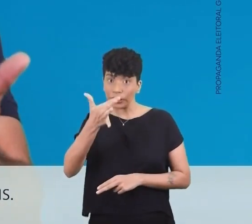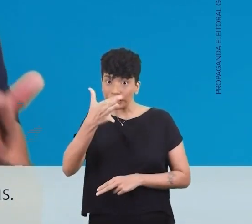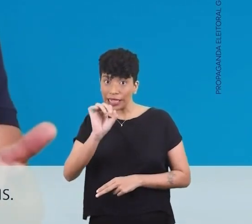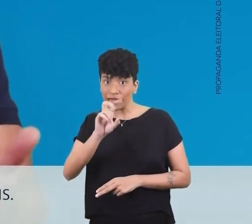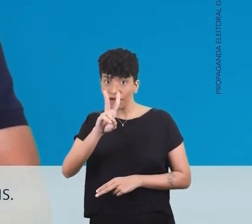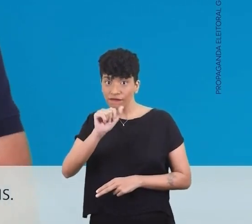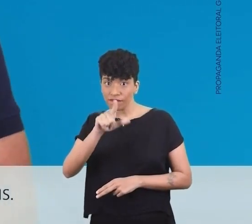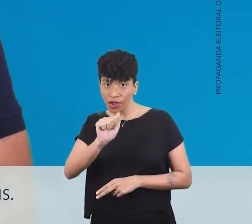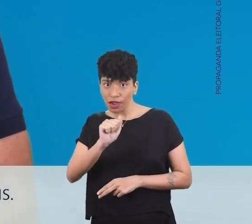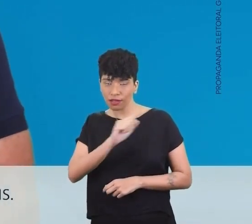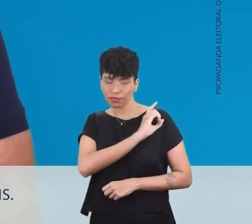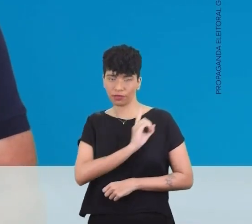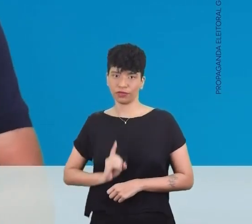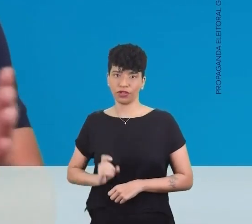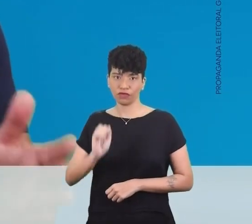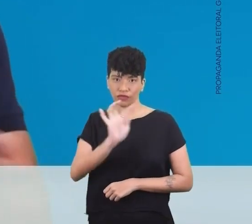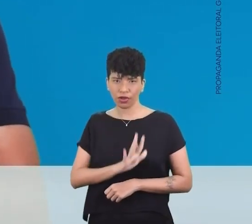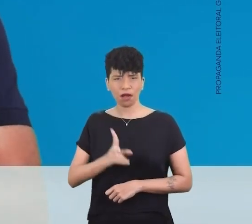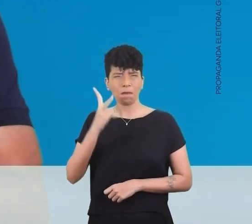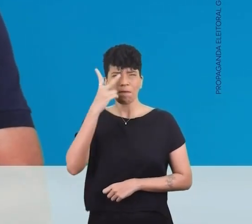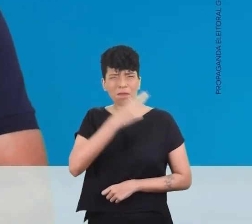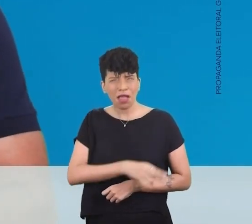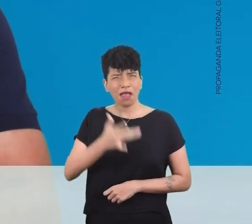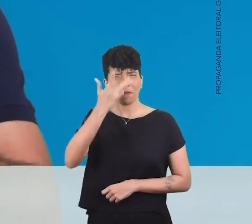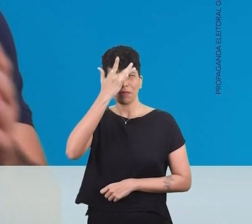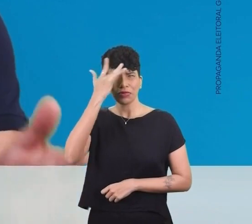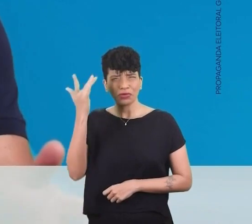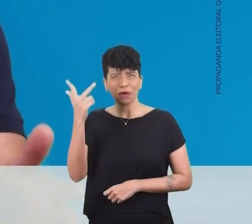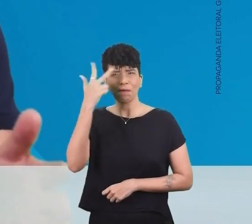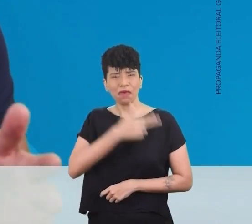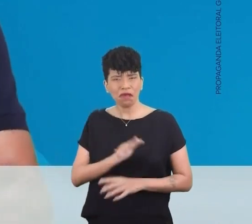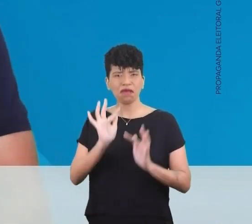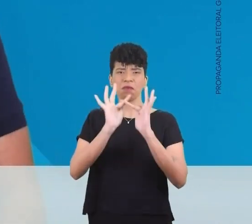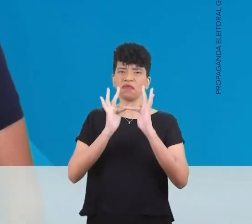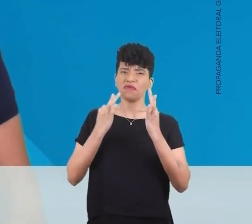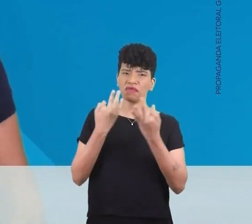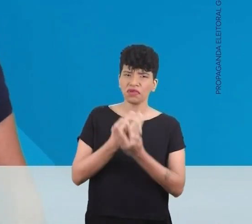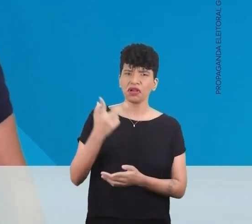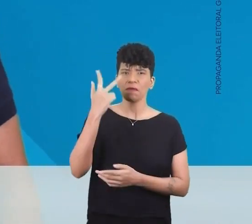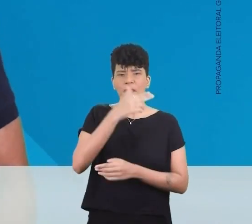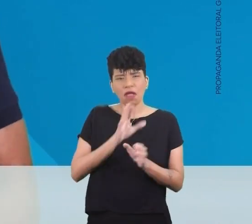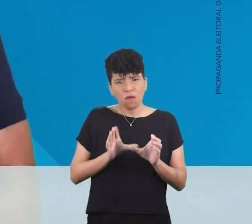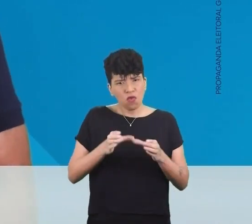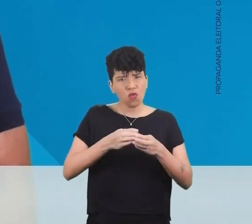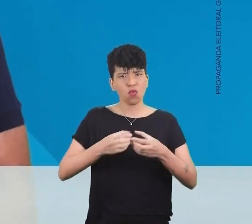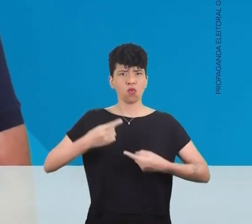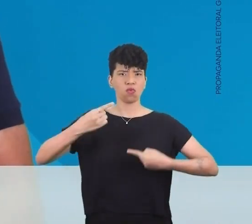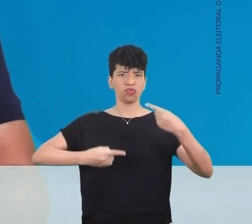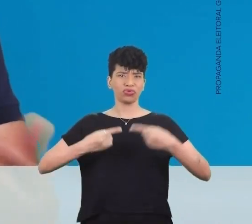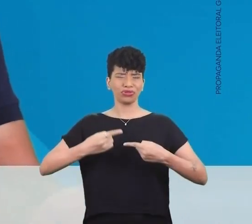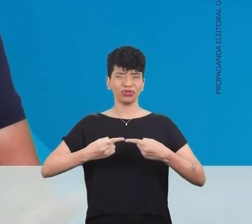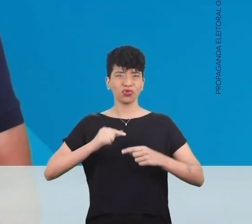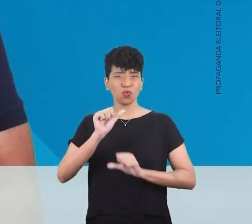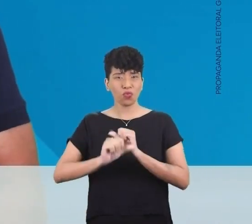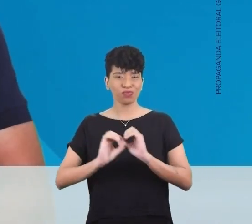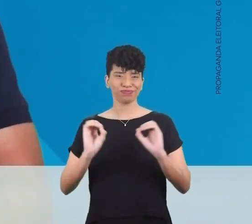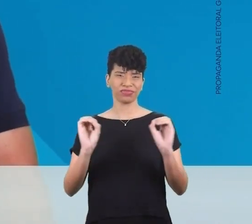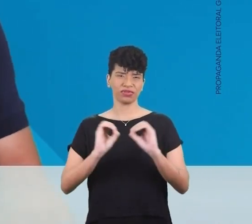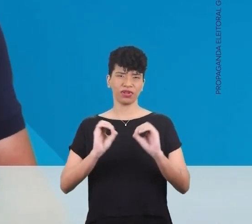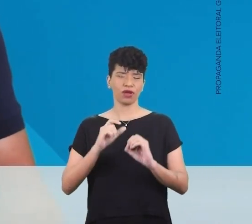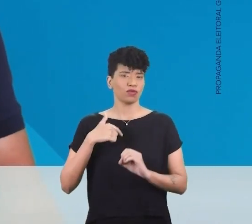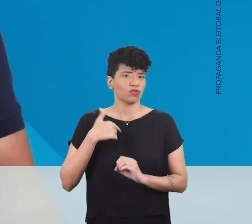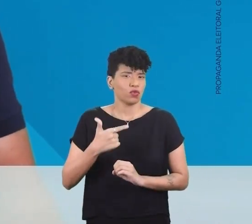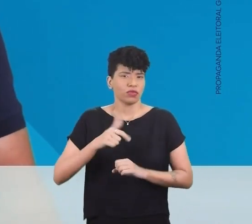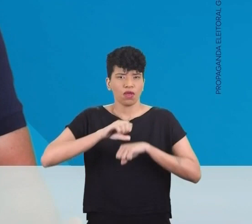são 10 vagas de deputados federais. Sempre as mesmas pessoas, das mesmas famílias, dos mesmos grupos políticos e nada muda.